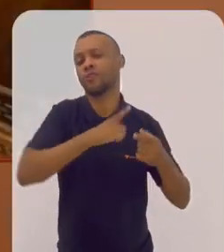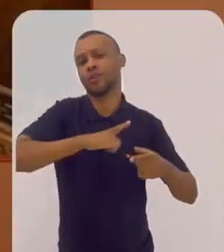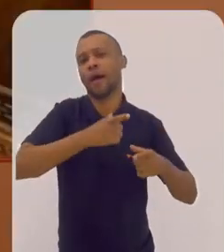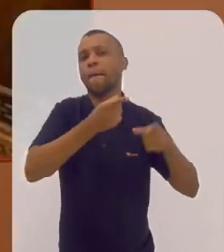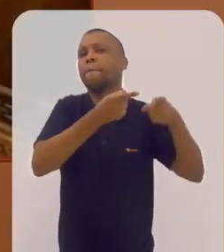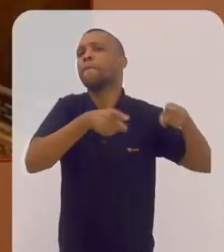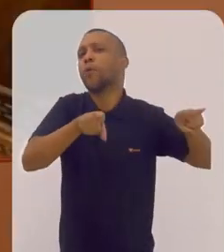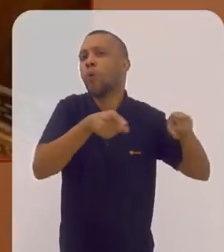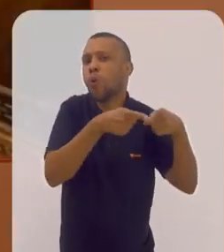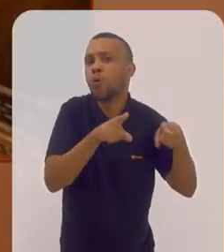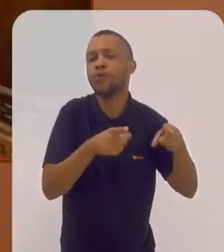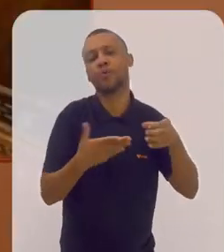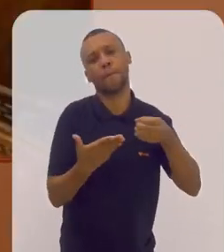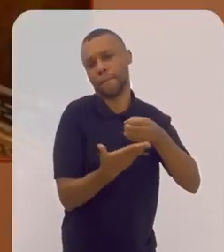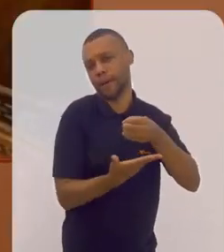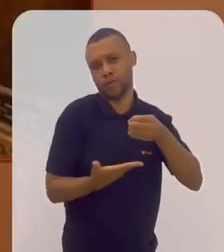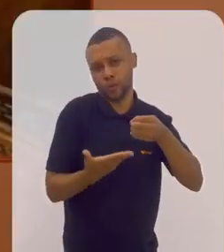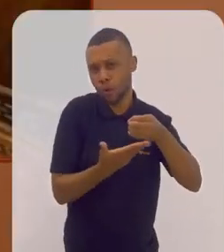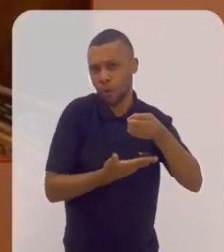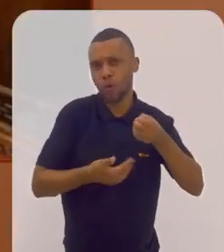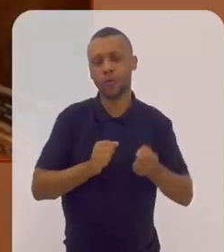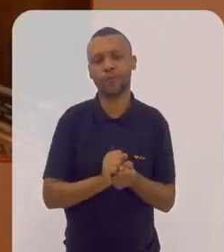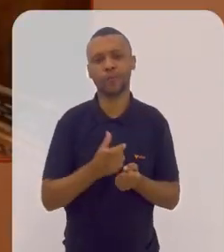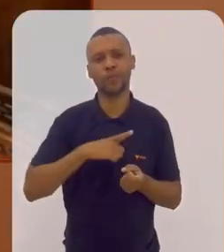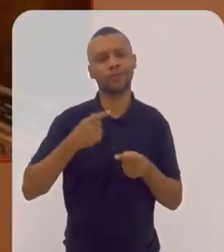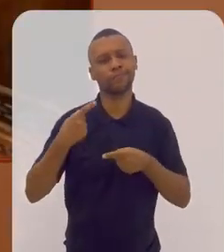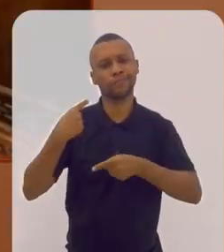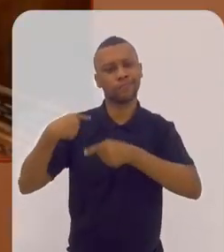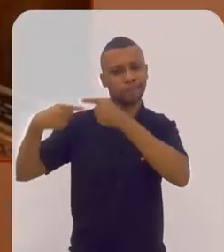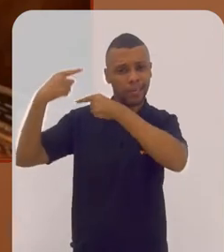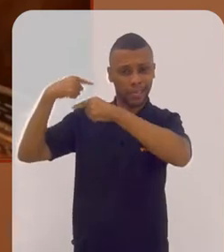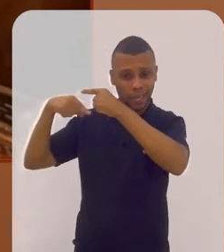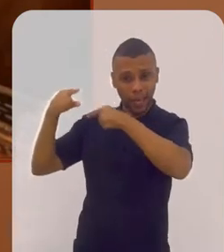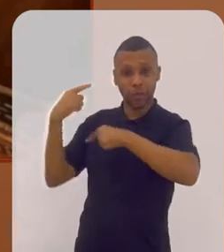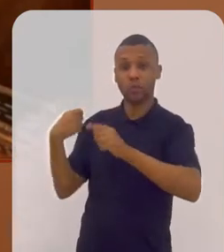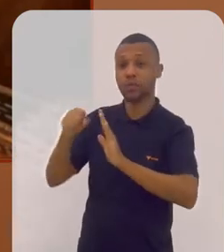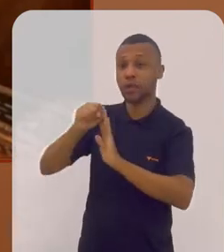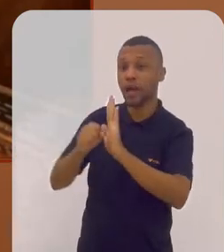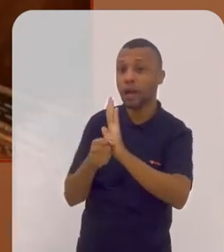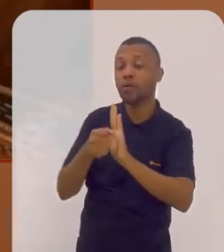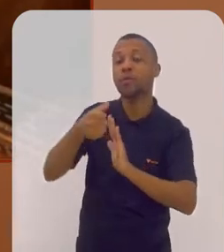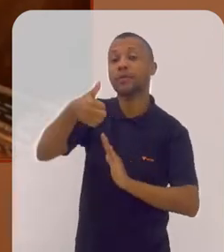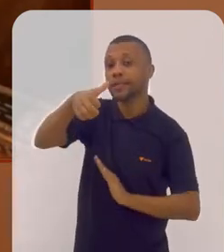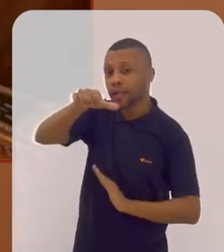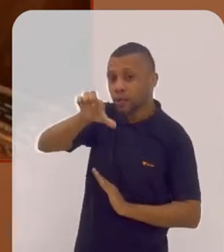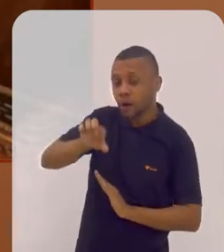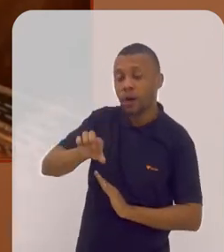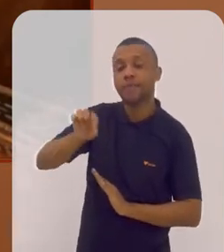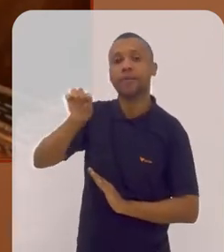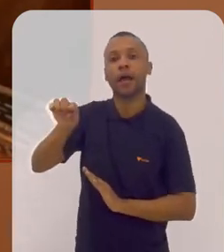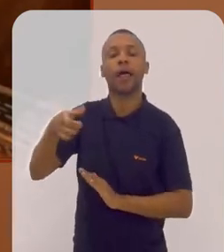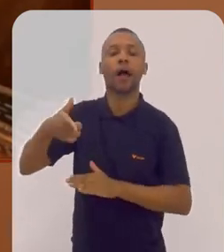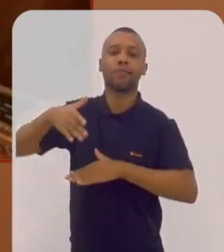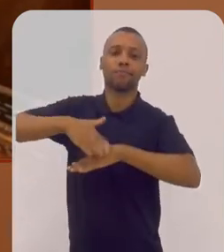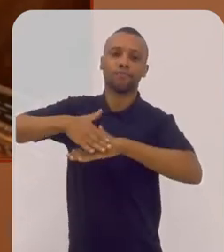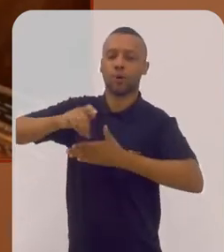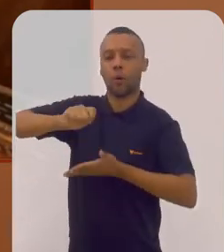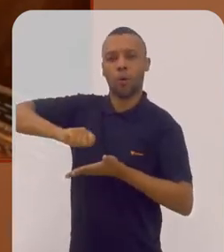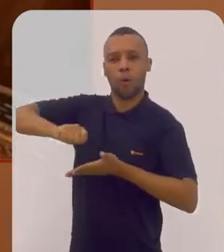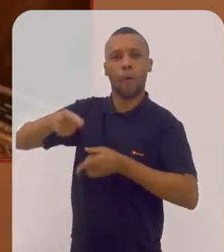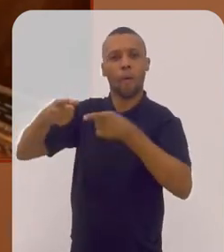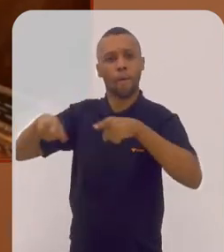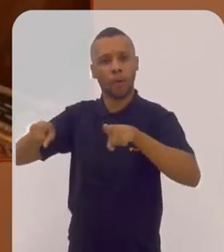tinha músicos amadores, eu tive um antepassado por parte de mãe que foi compositor no século XIX, Saldanha da Gama,